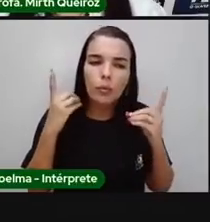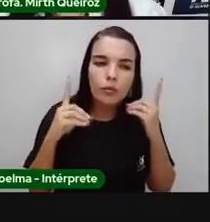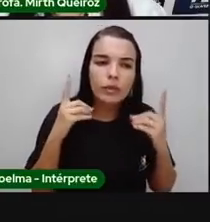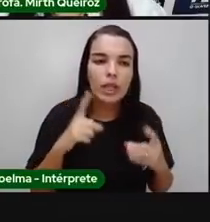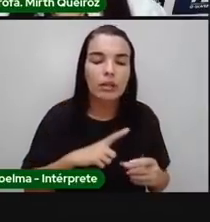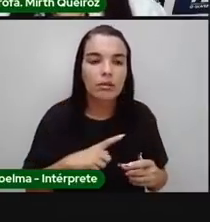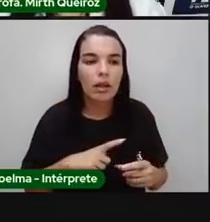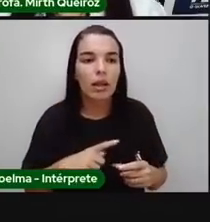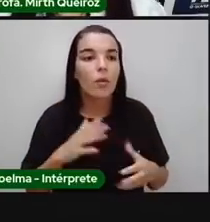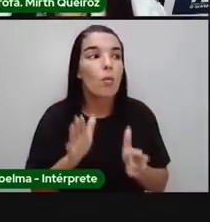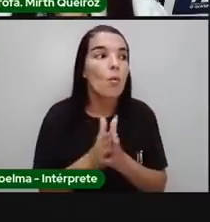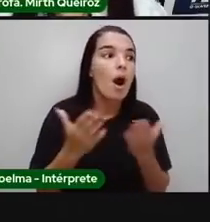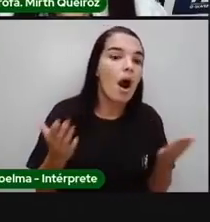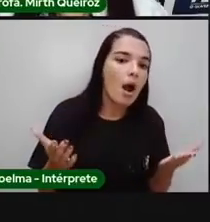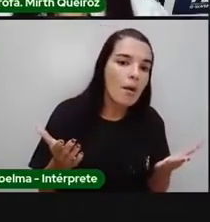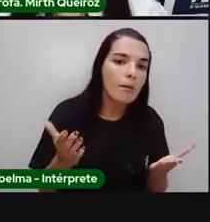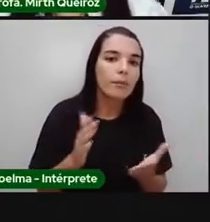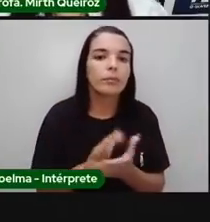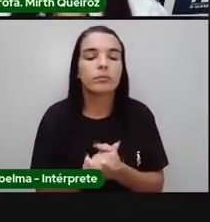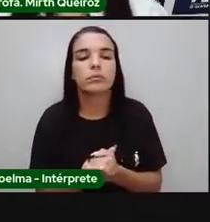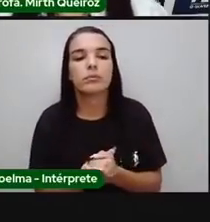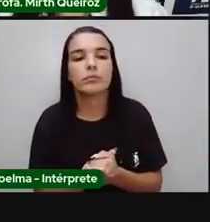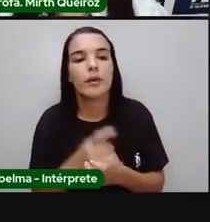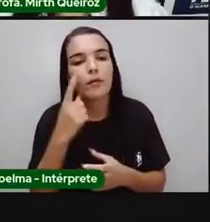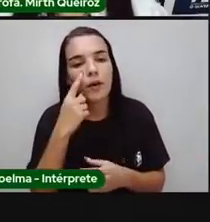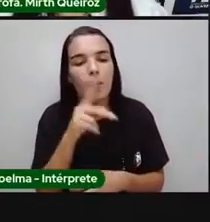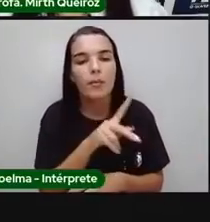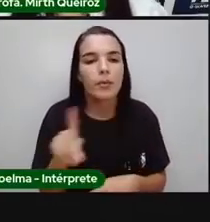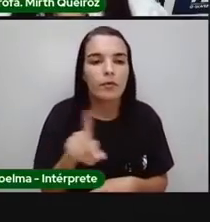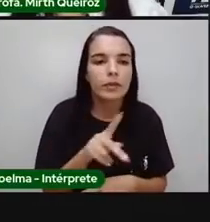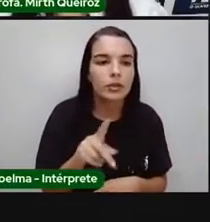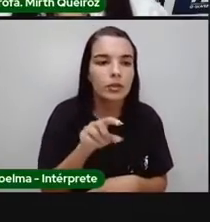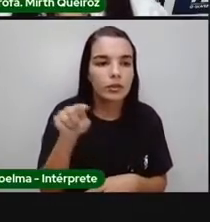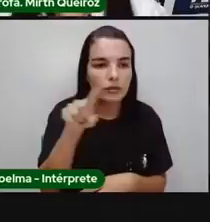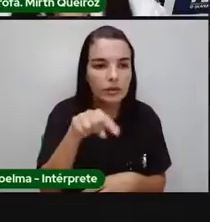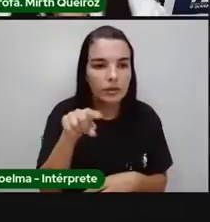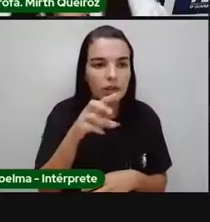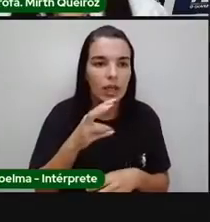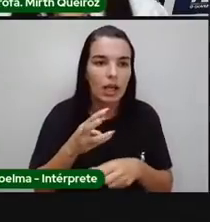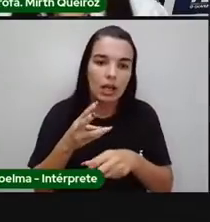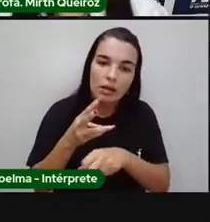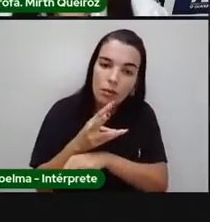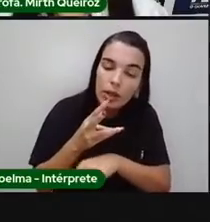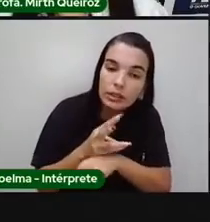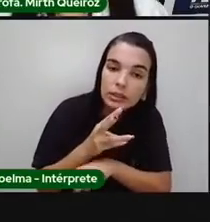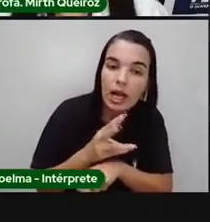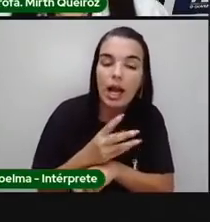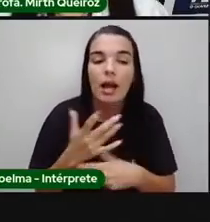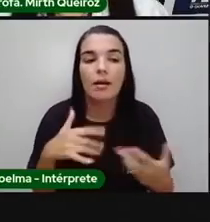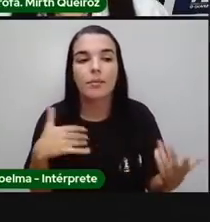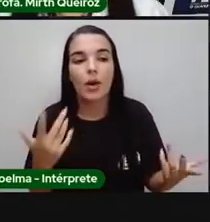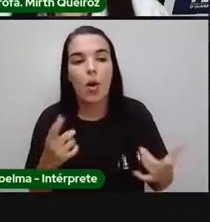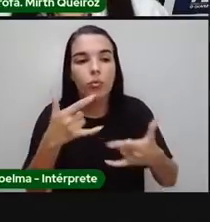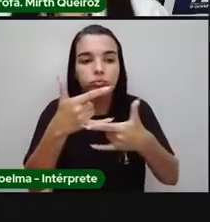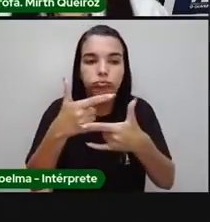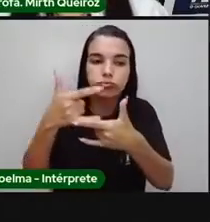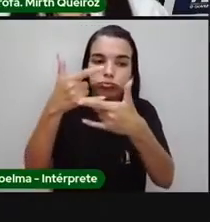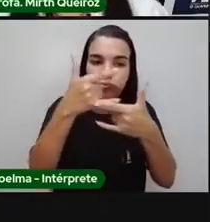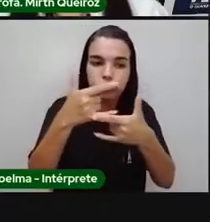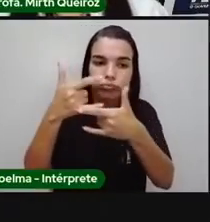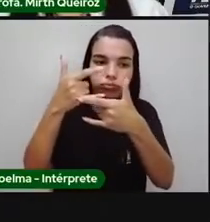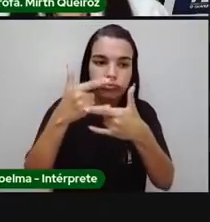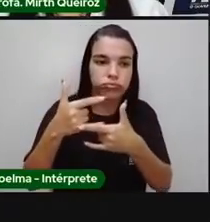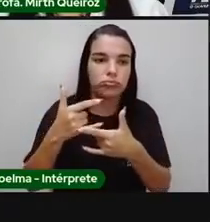Para vocês tirarem também com os professores de vocês. Ou vocês podem colocar aqui também no chat, né? Depois que vocês verem.